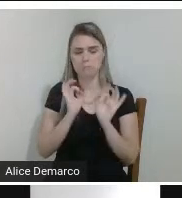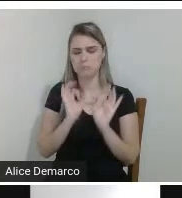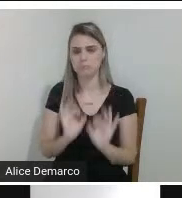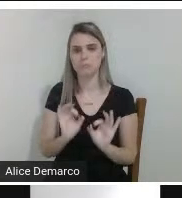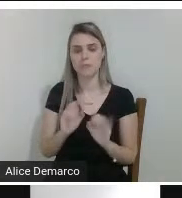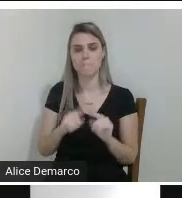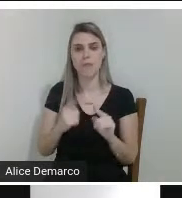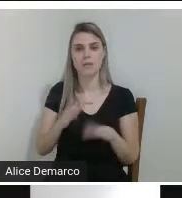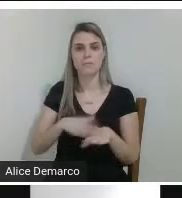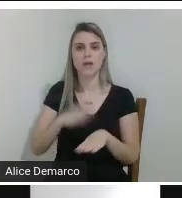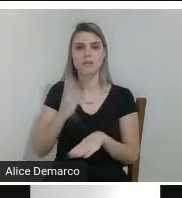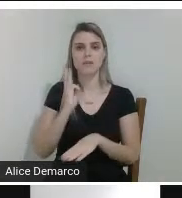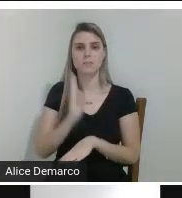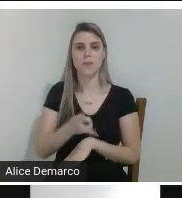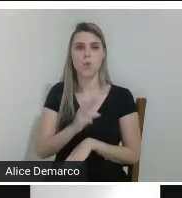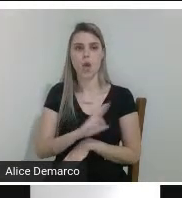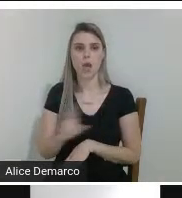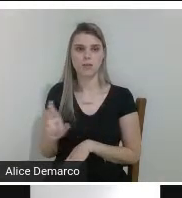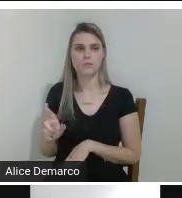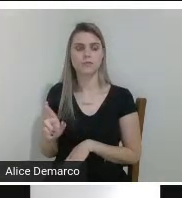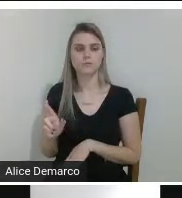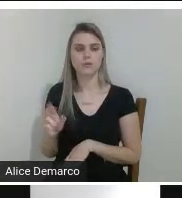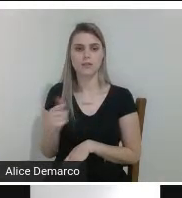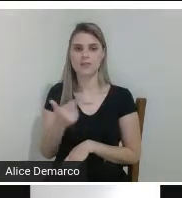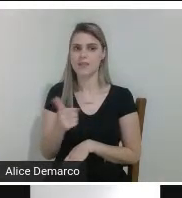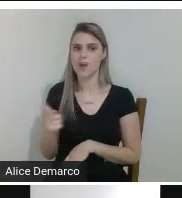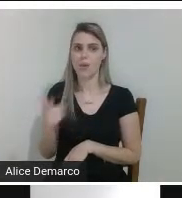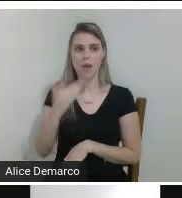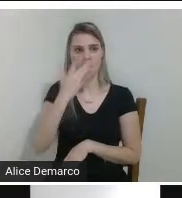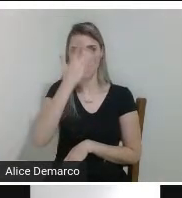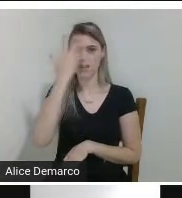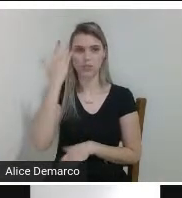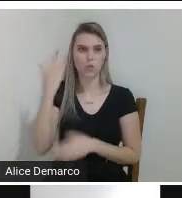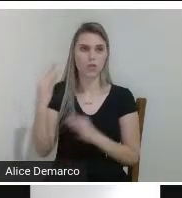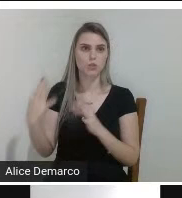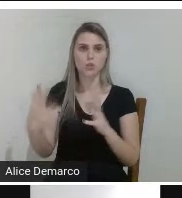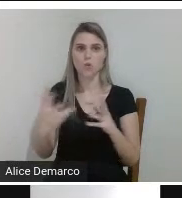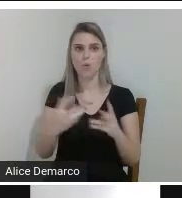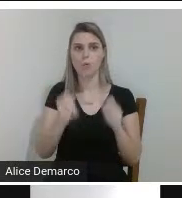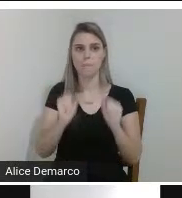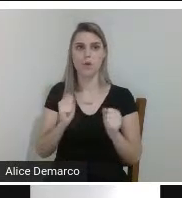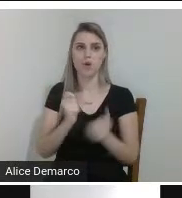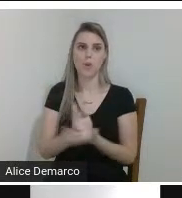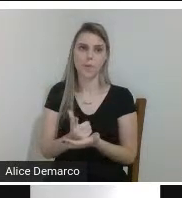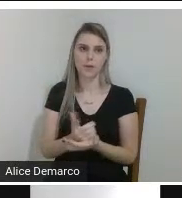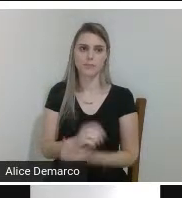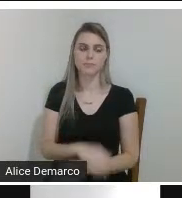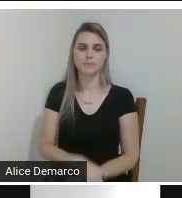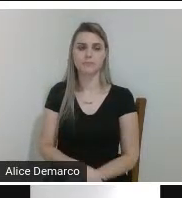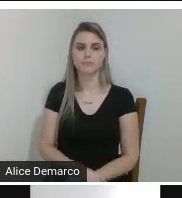ou seja não é acessível para todo para todos próximo